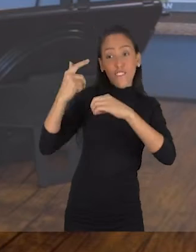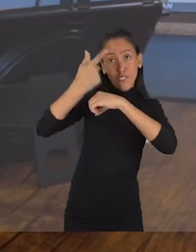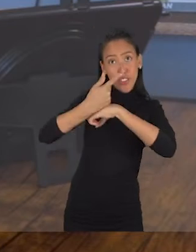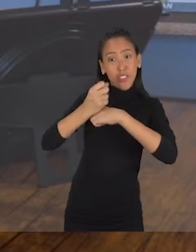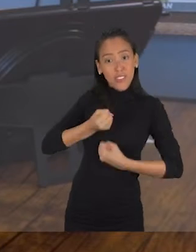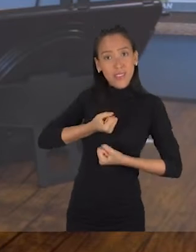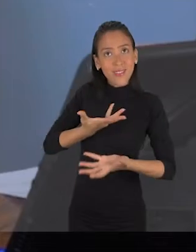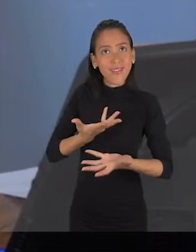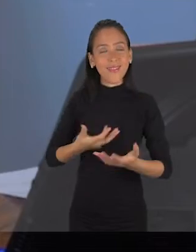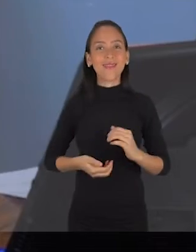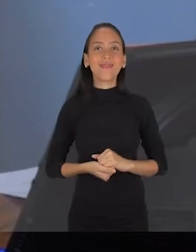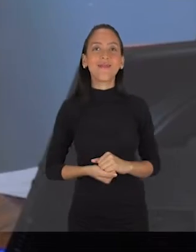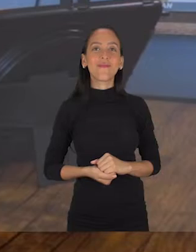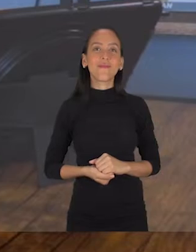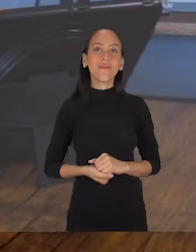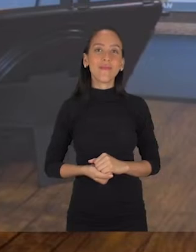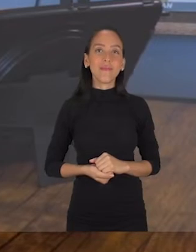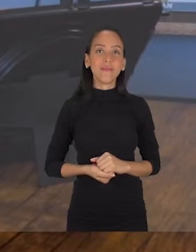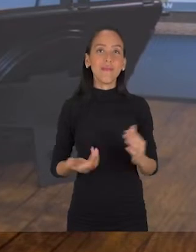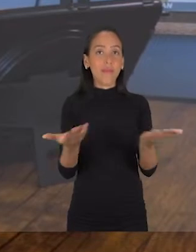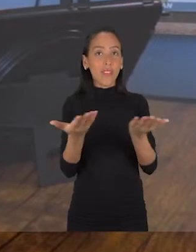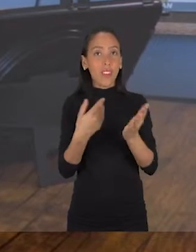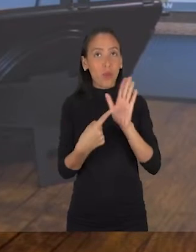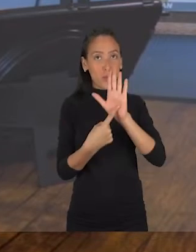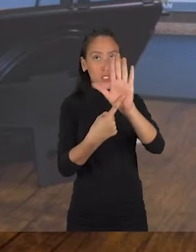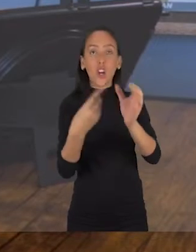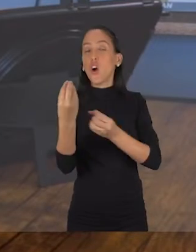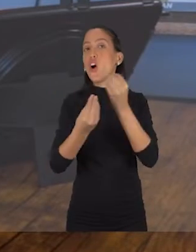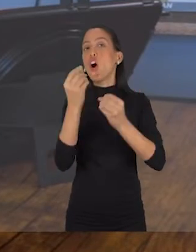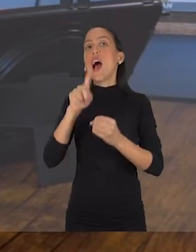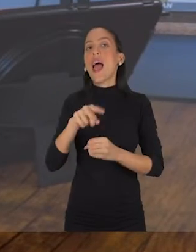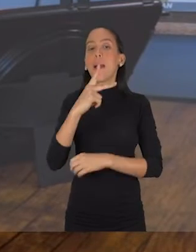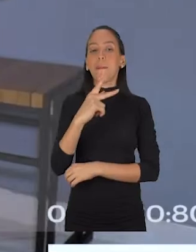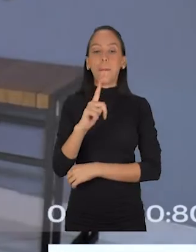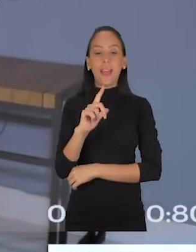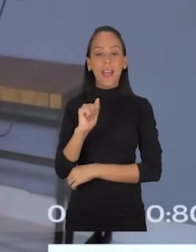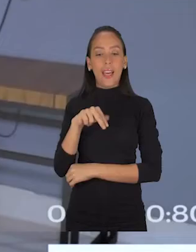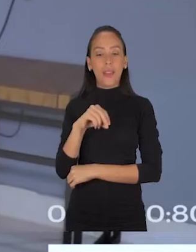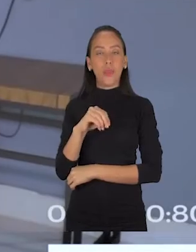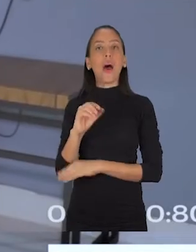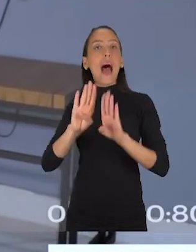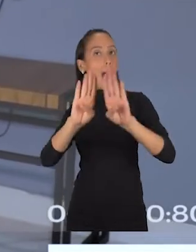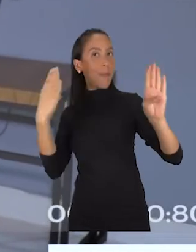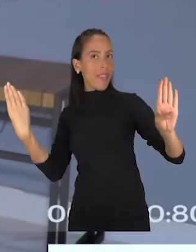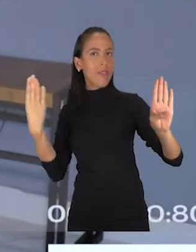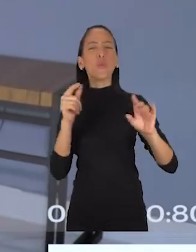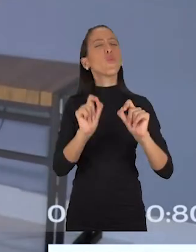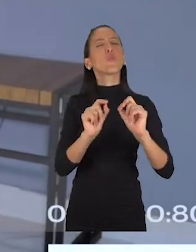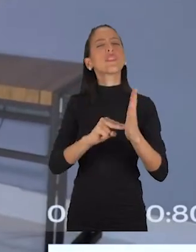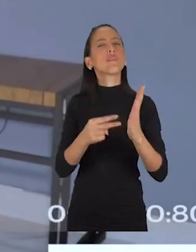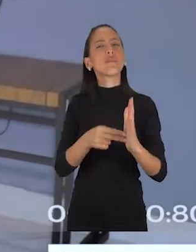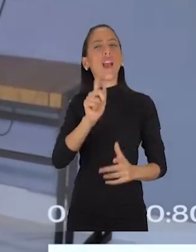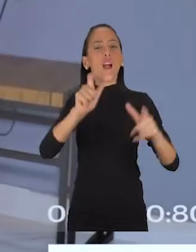nos seus enquadramentos. Beleza? Eu vou mostrar para vocês agora como é que é um plano aberto. Esse plano normalmente é um plano de